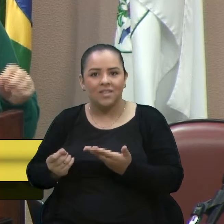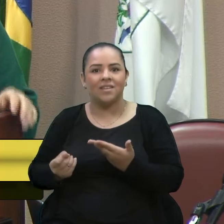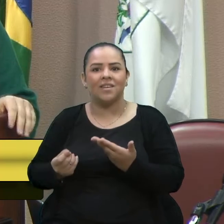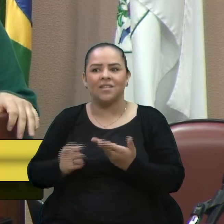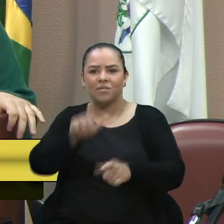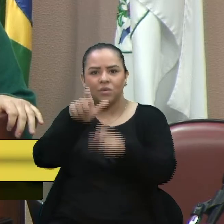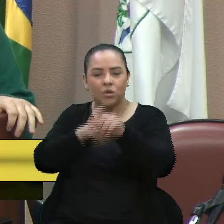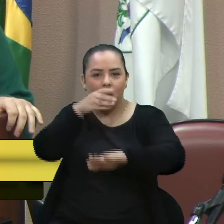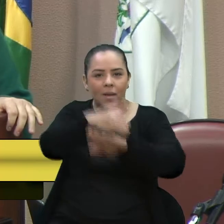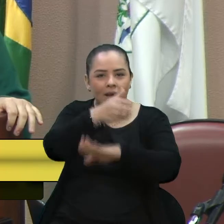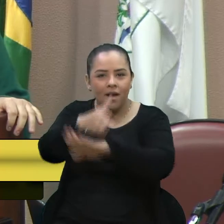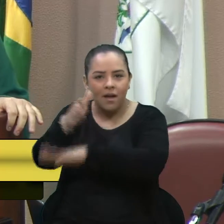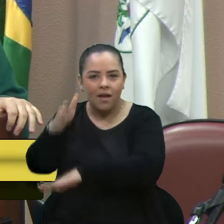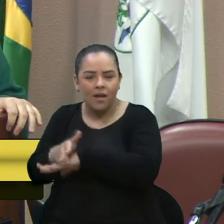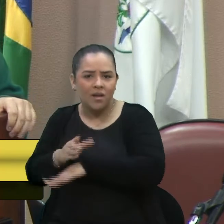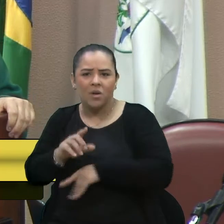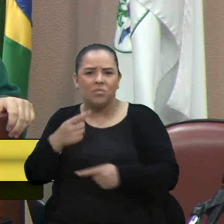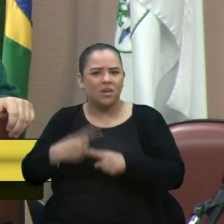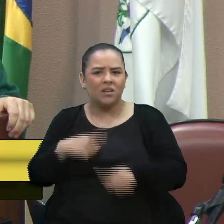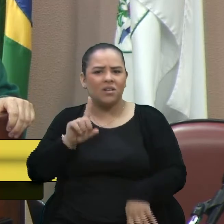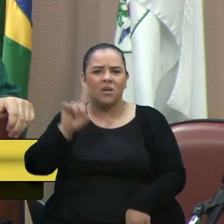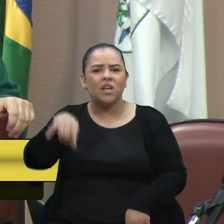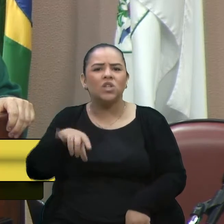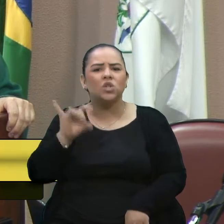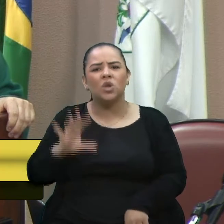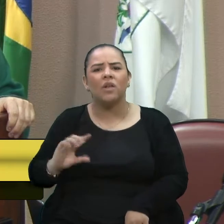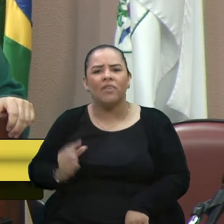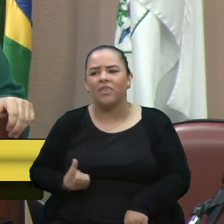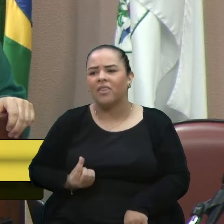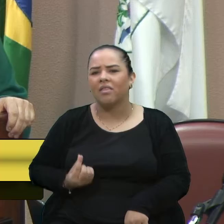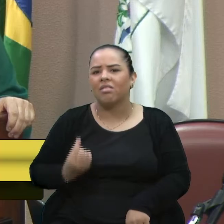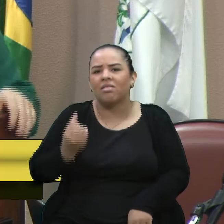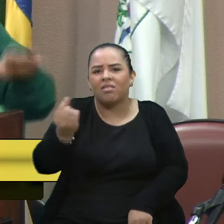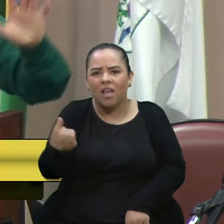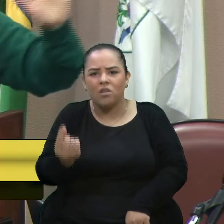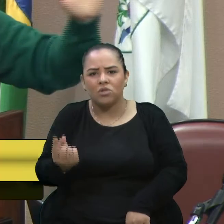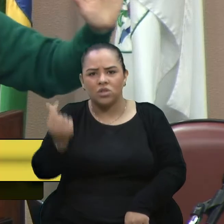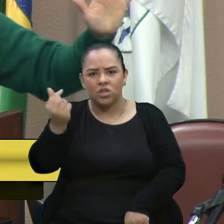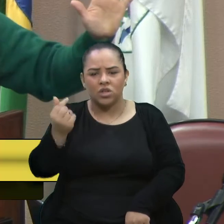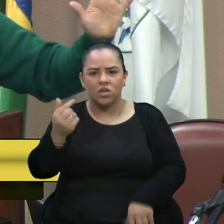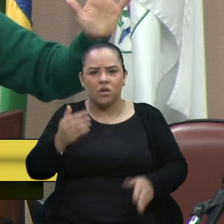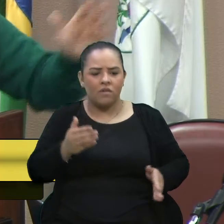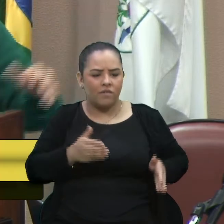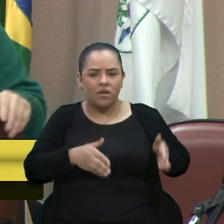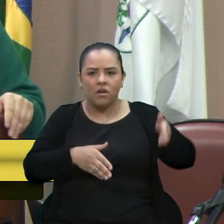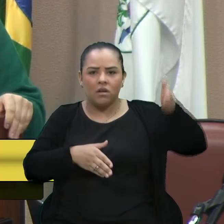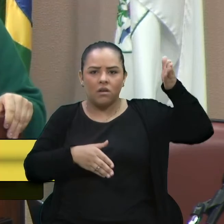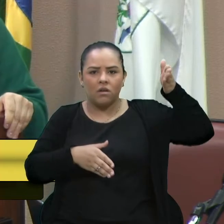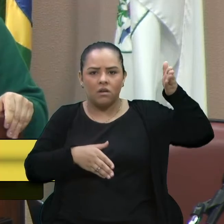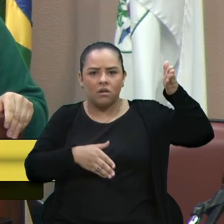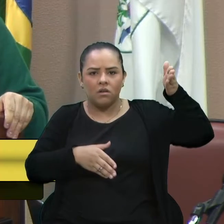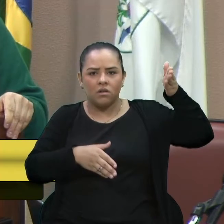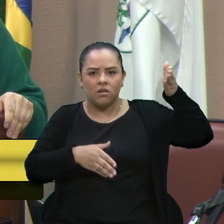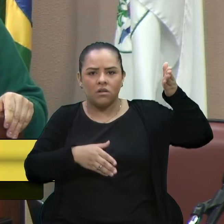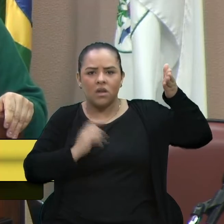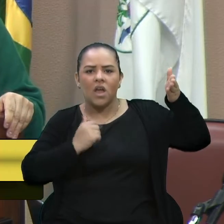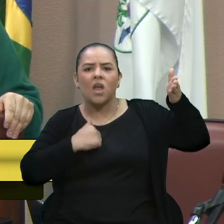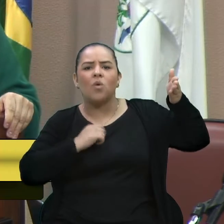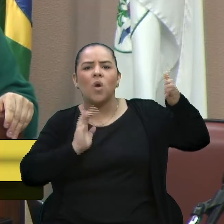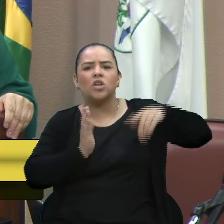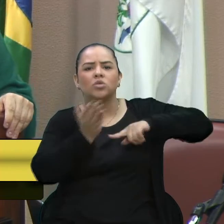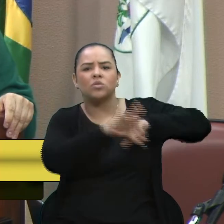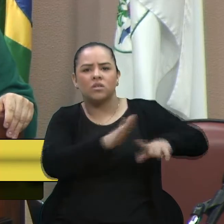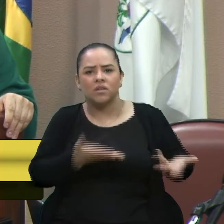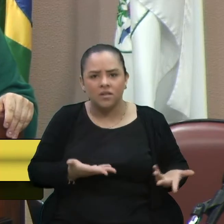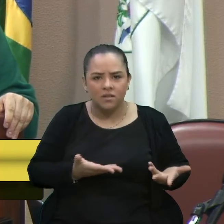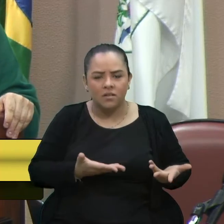Porque não adianta a gente somente dar uma moeda, ou tu parar na sinaleira e dar o dinheiro, fechar o vidro e dizer, ajudei. Não, tu ajudou o tráfico de drogas. Nós